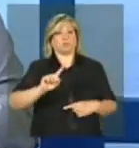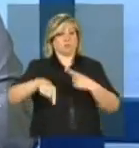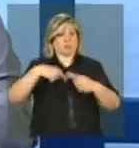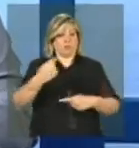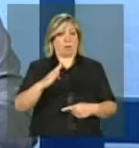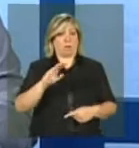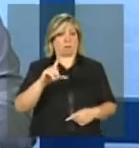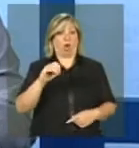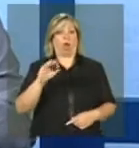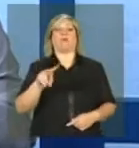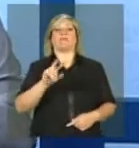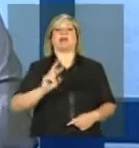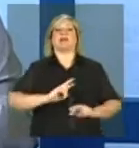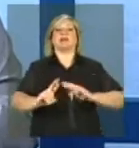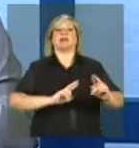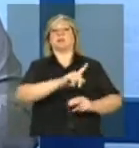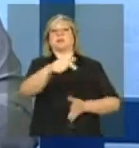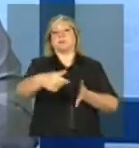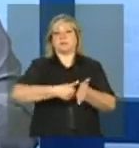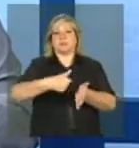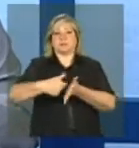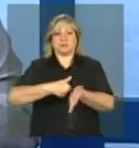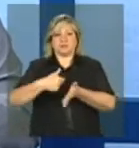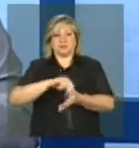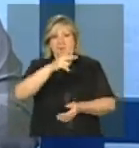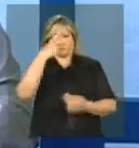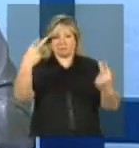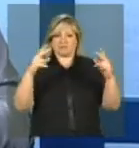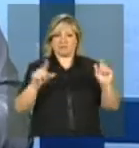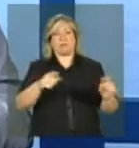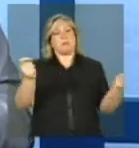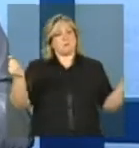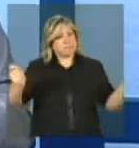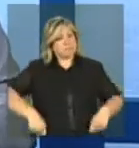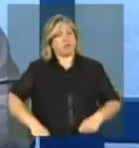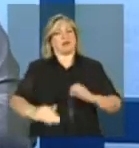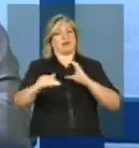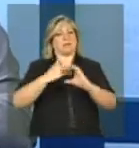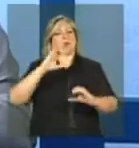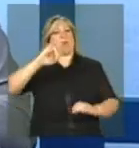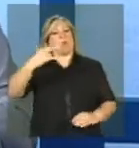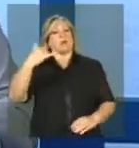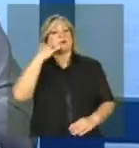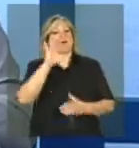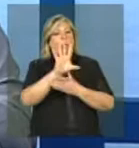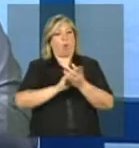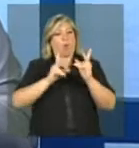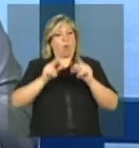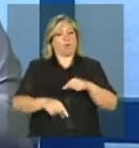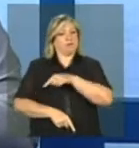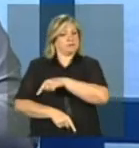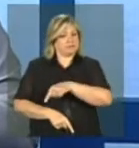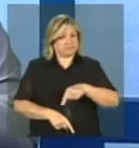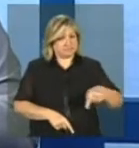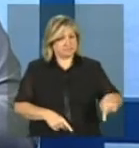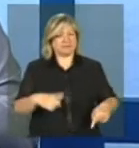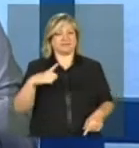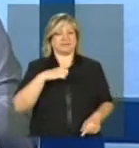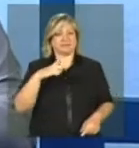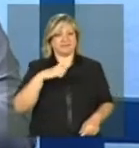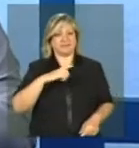bloco, vamos responder às perguntas formuladas pelos telespectadores. Você pode participar pelos números 61-3799